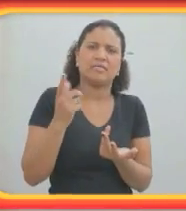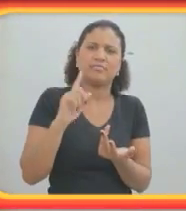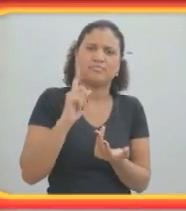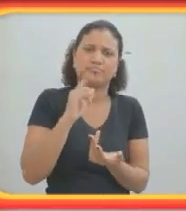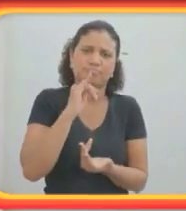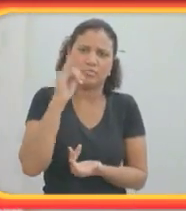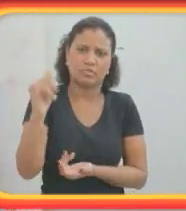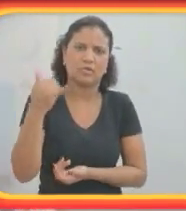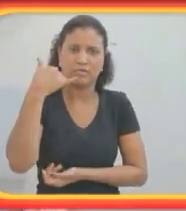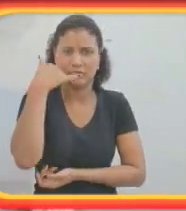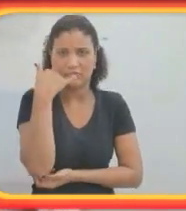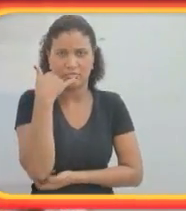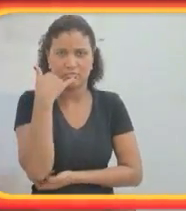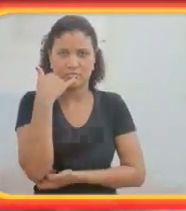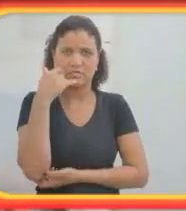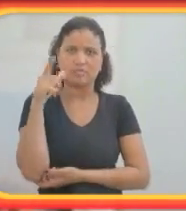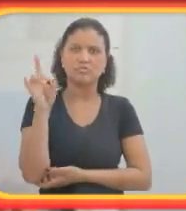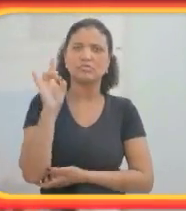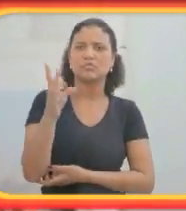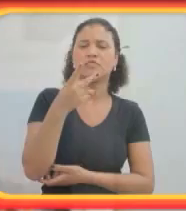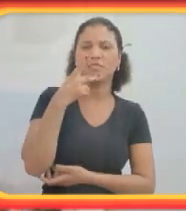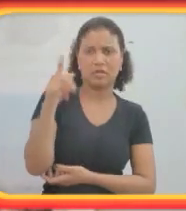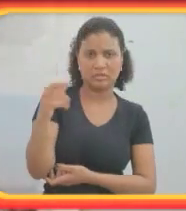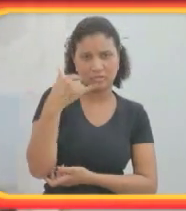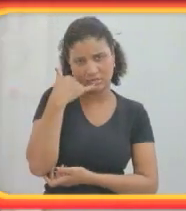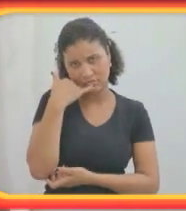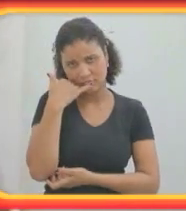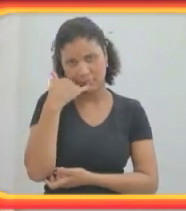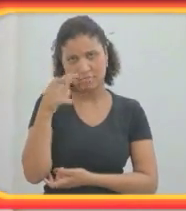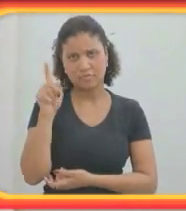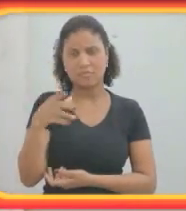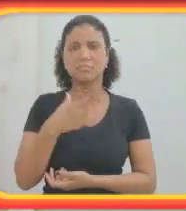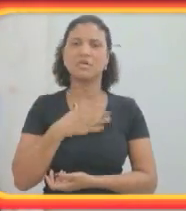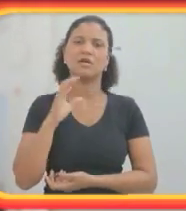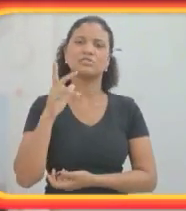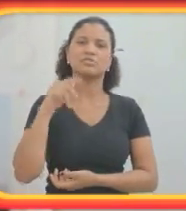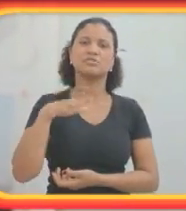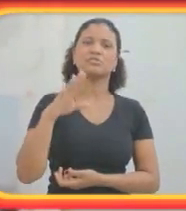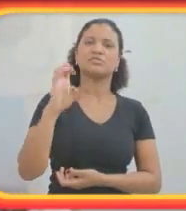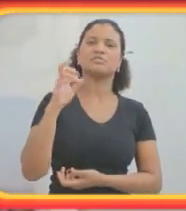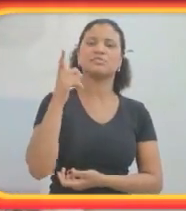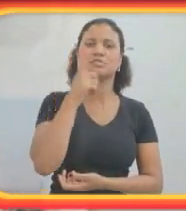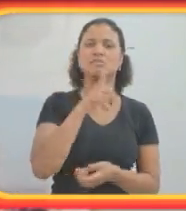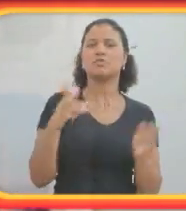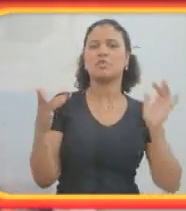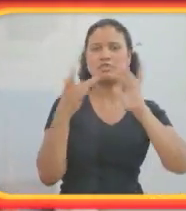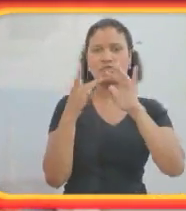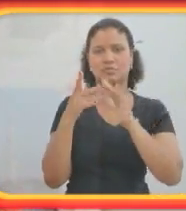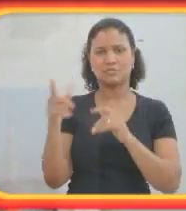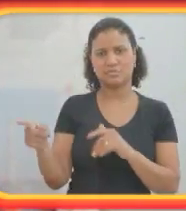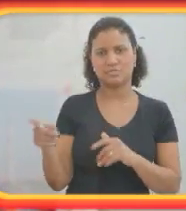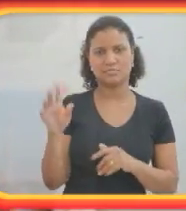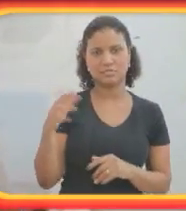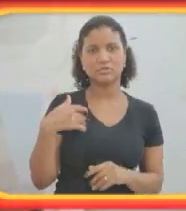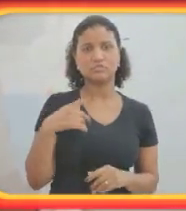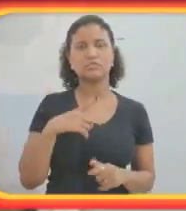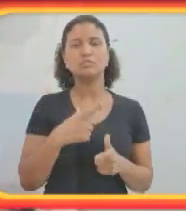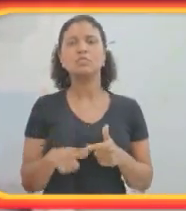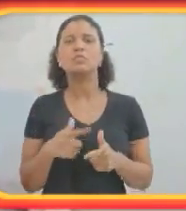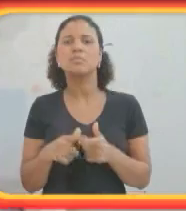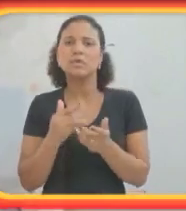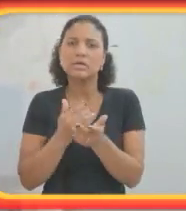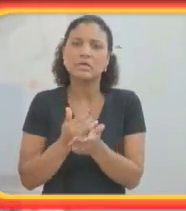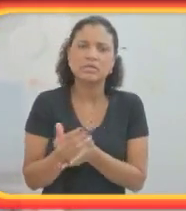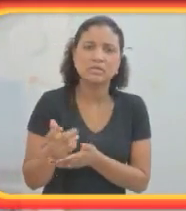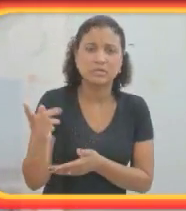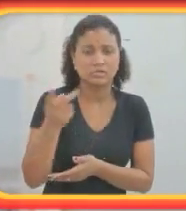de entrar em contato com ela. Mas eu tive um problema. No início, ela disse, Peter, eu não te conheço. Você não me conhece. Por que